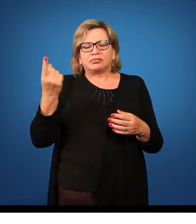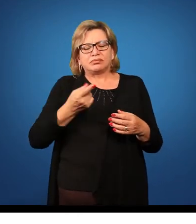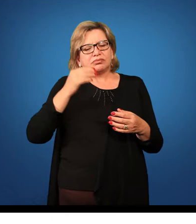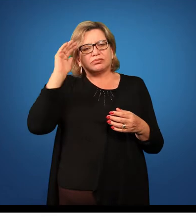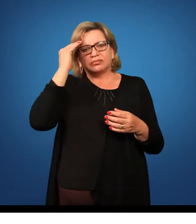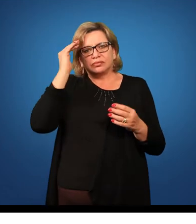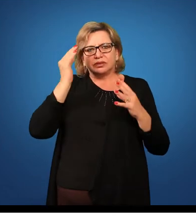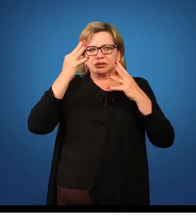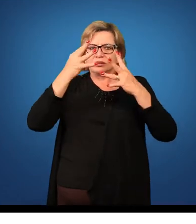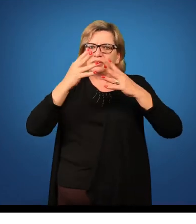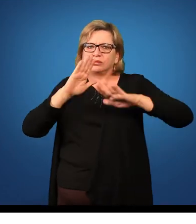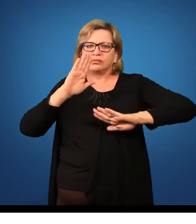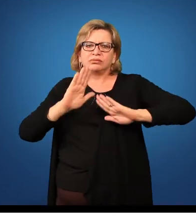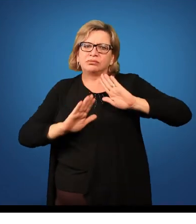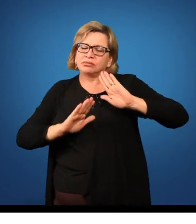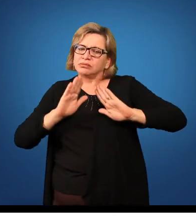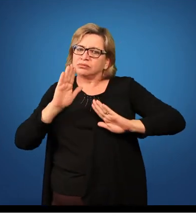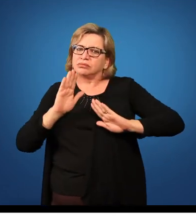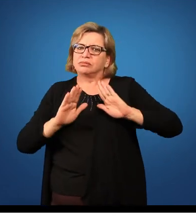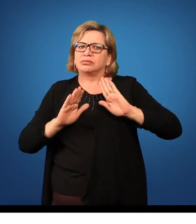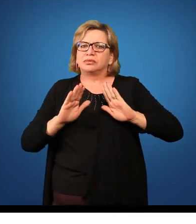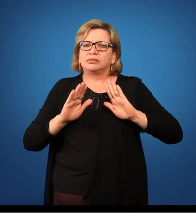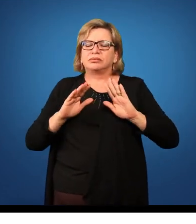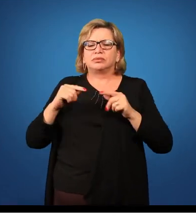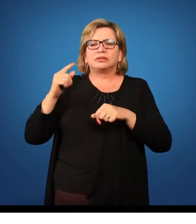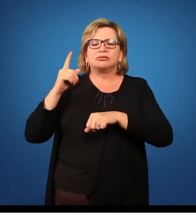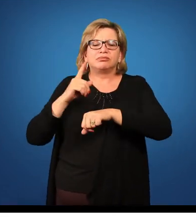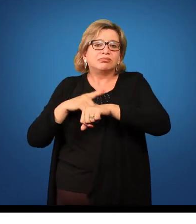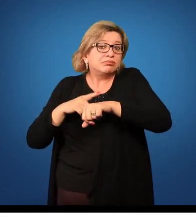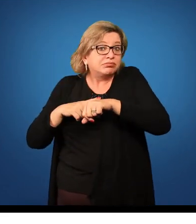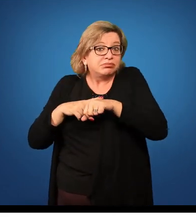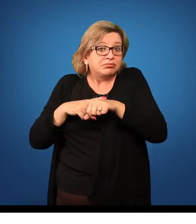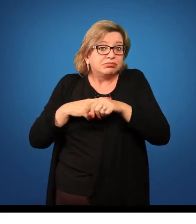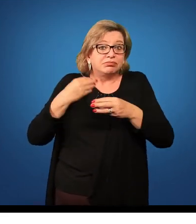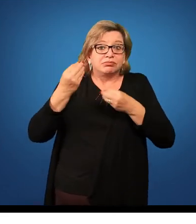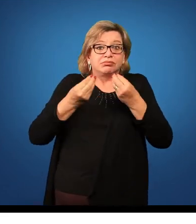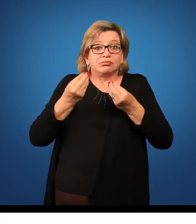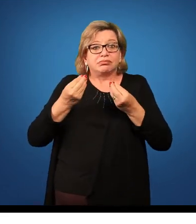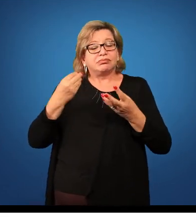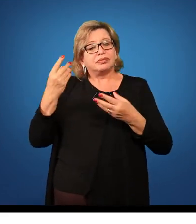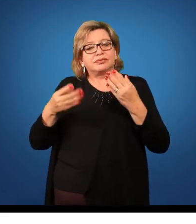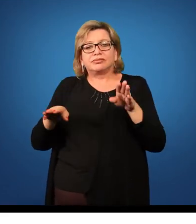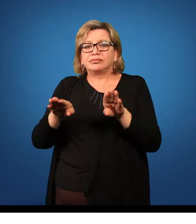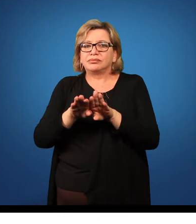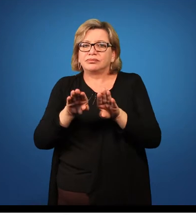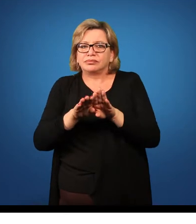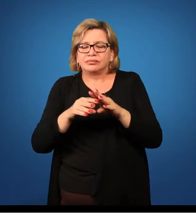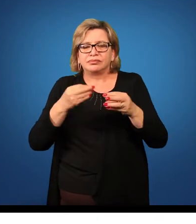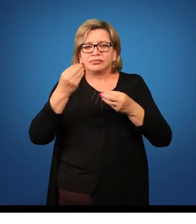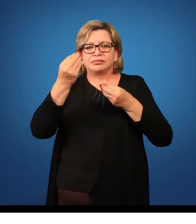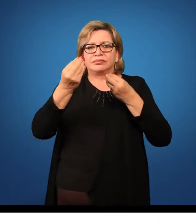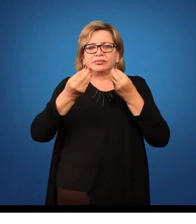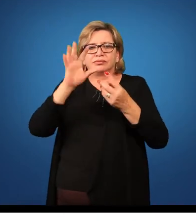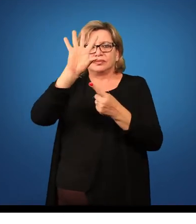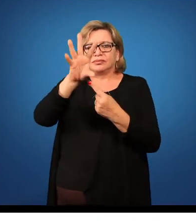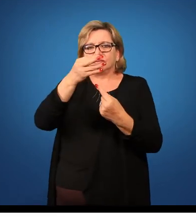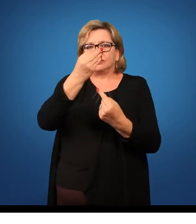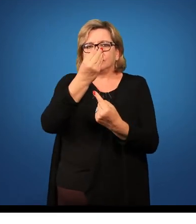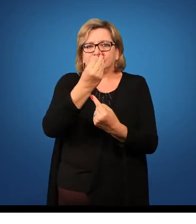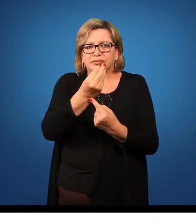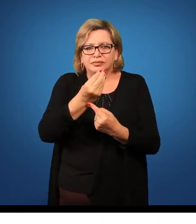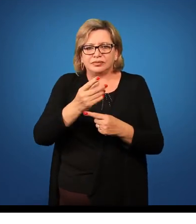sabe que tudo isso depende, claro, de um período, né, de toda uma questão em que a arte nem